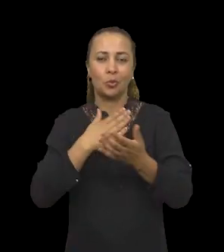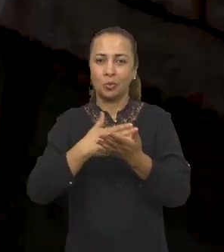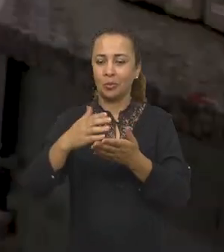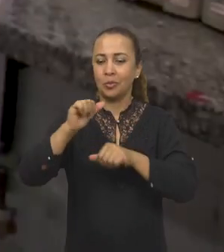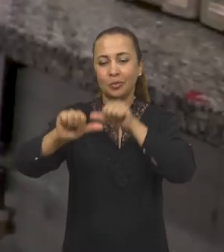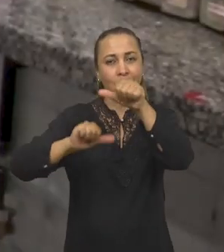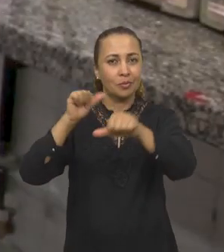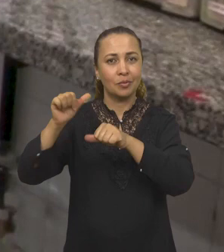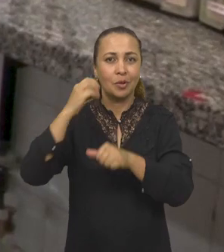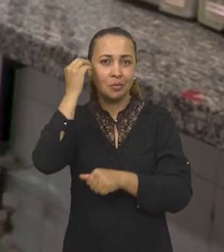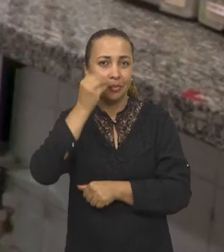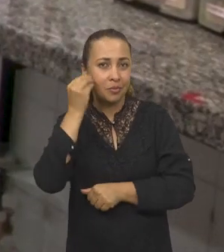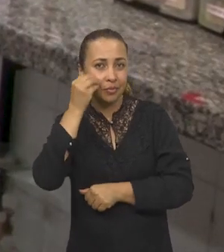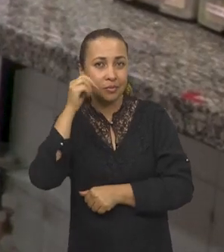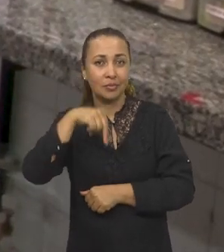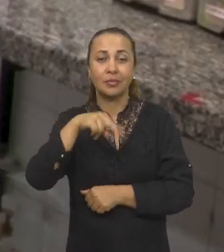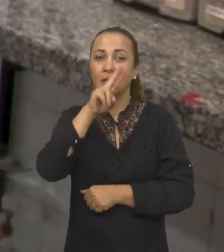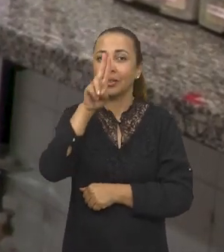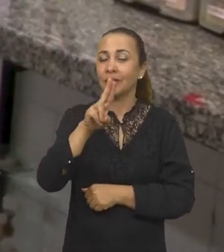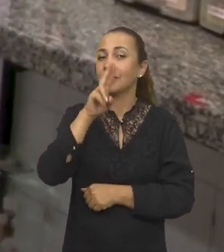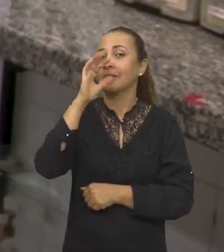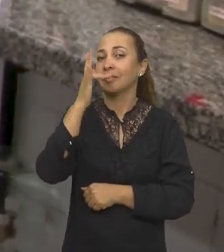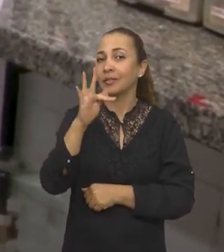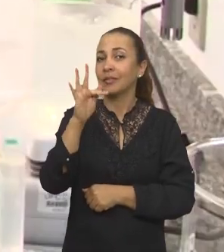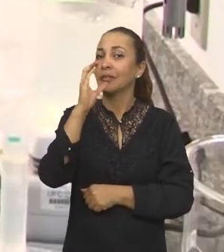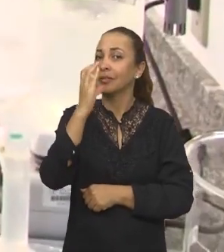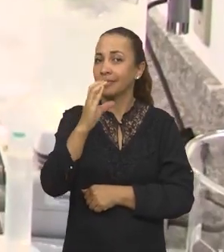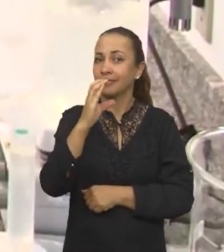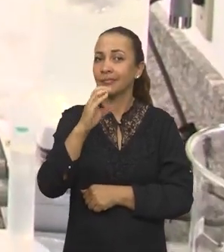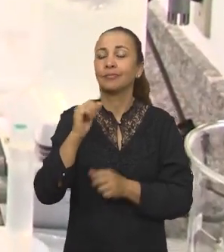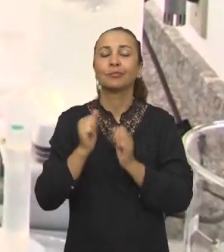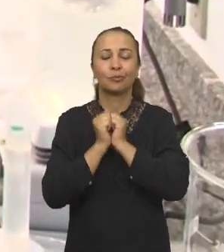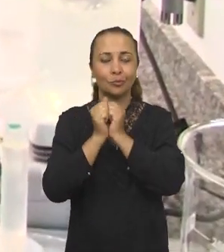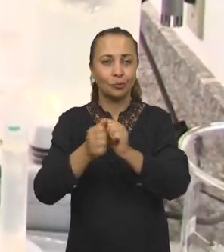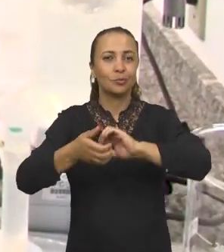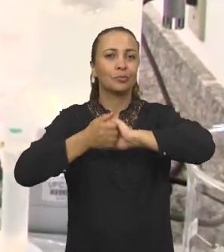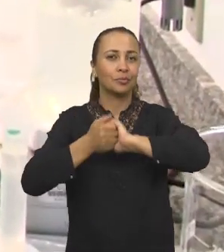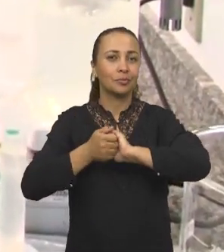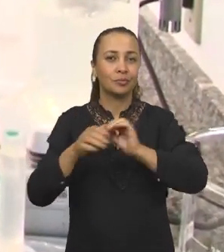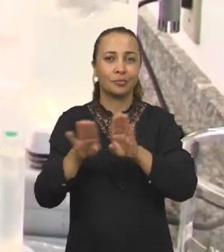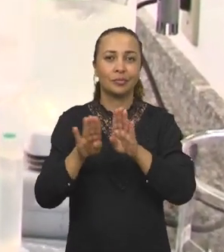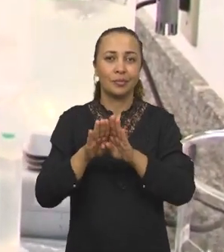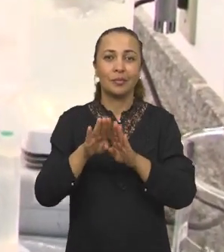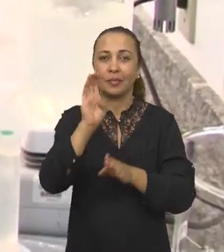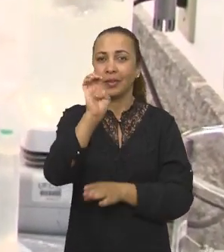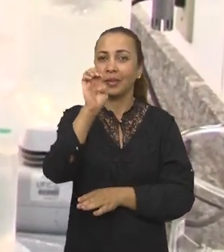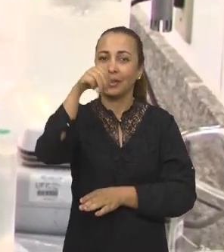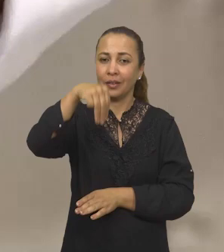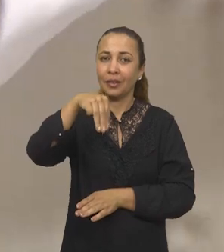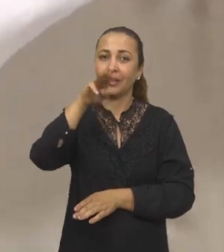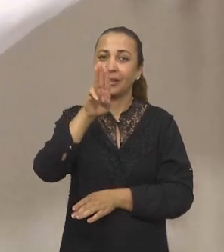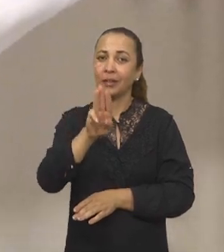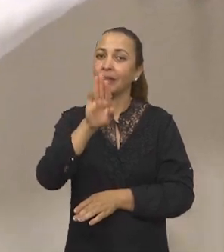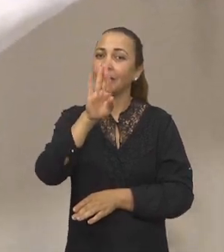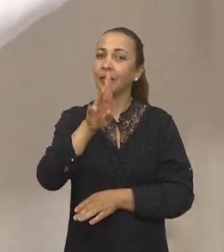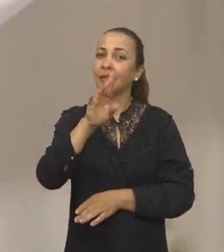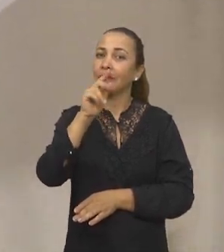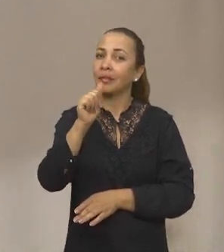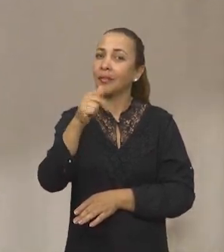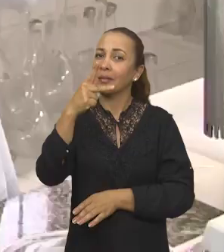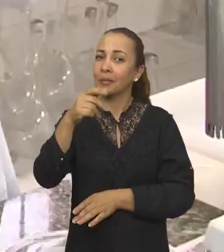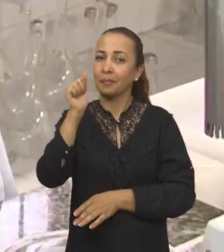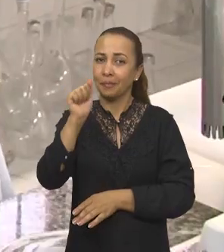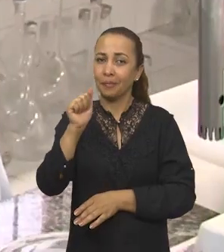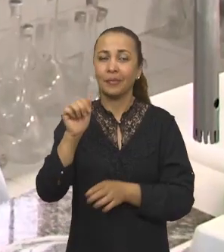desenvolver o experimento aqui na Universidade Federal do Ceará. Isso com parceria também com a Embrapa, a agroindústria tropical.